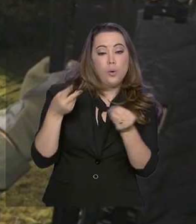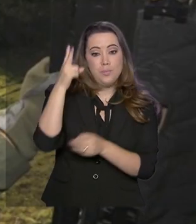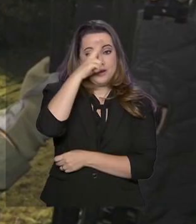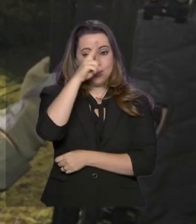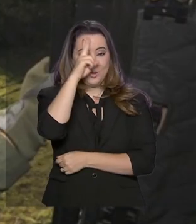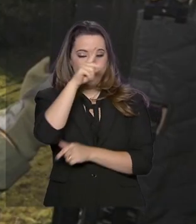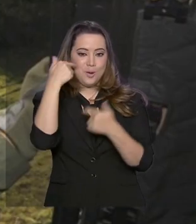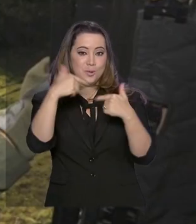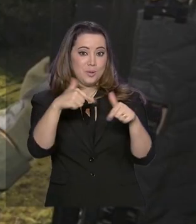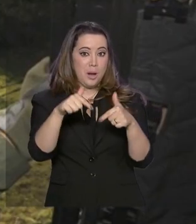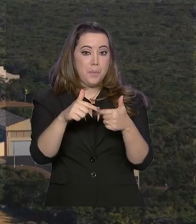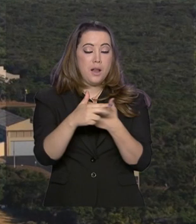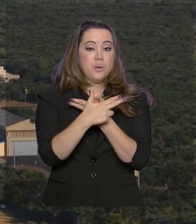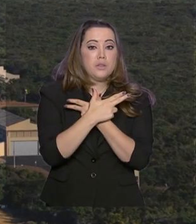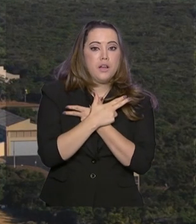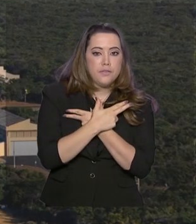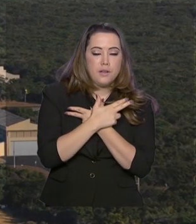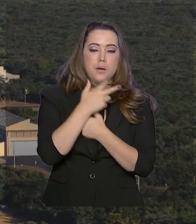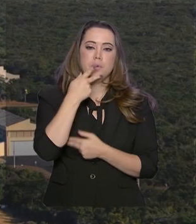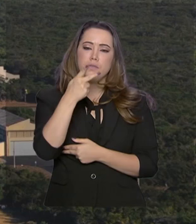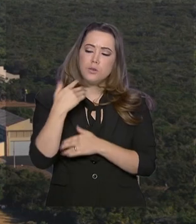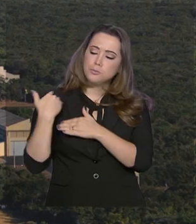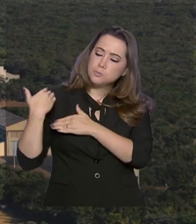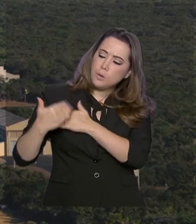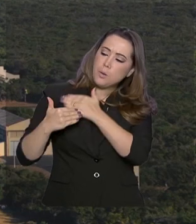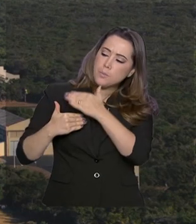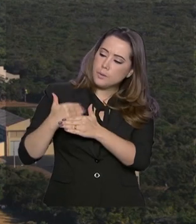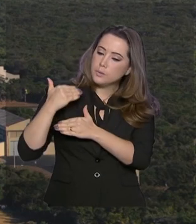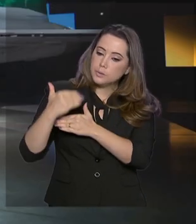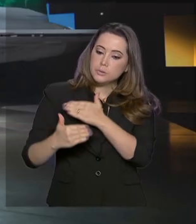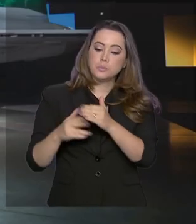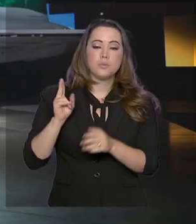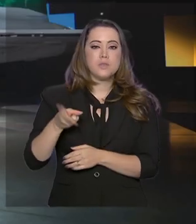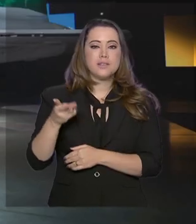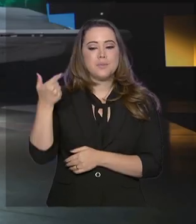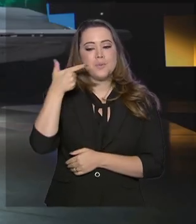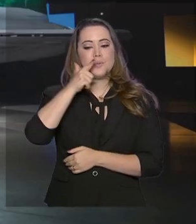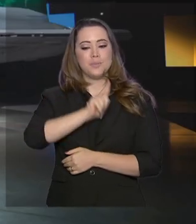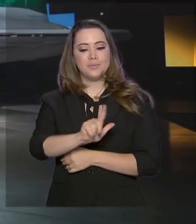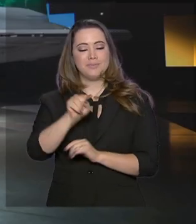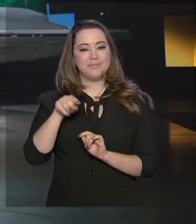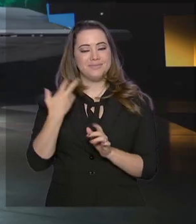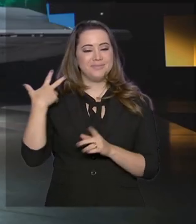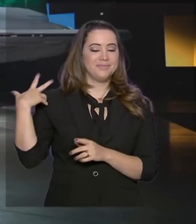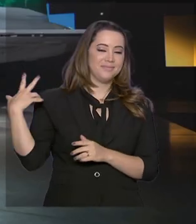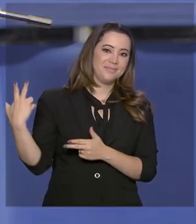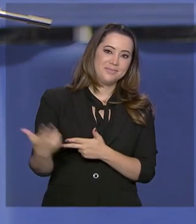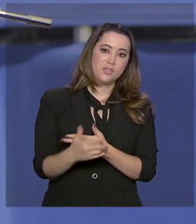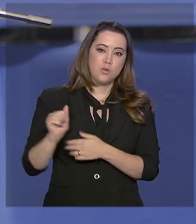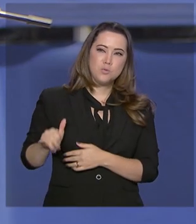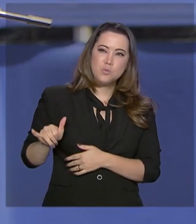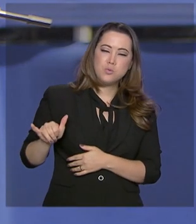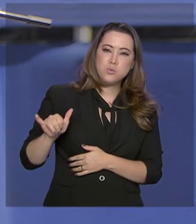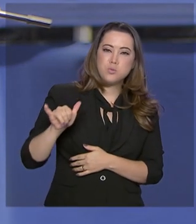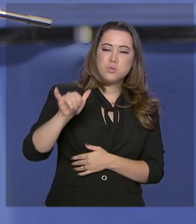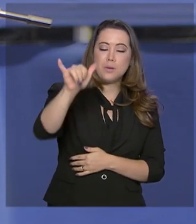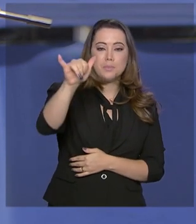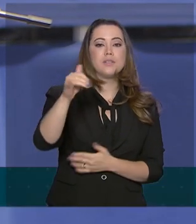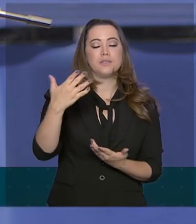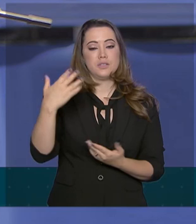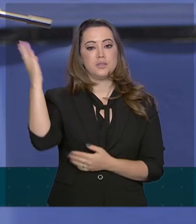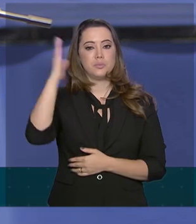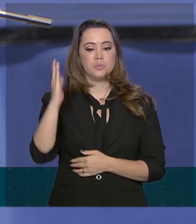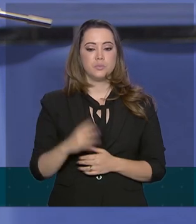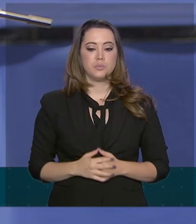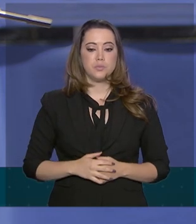atuação da FAB e falou sobre os avanços que vêm sendo conquistados pela aviação militar. Em breve, teremos